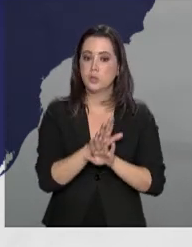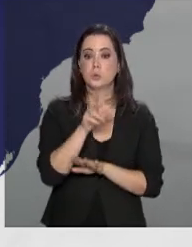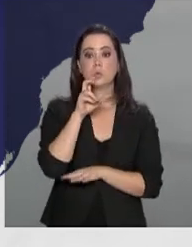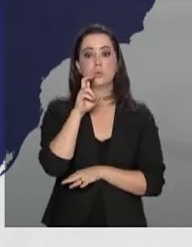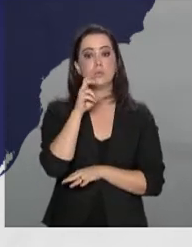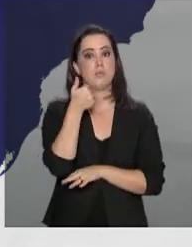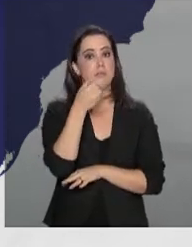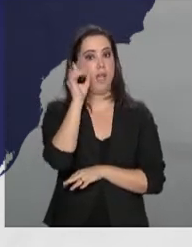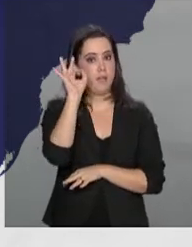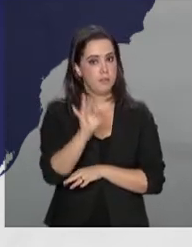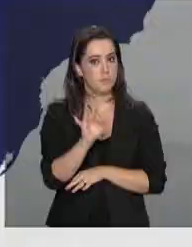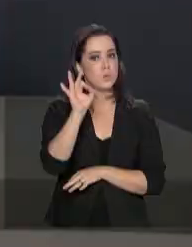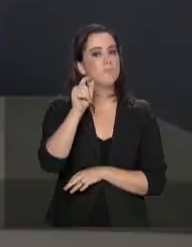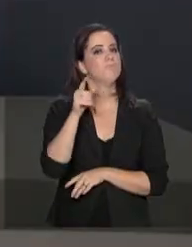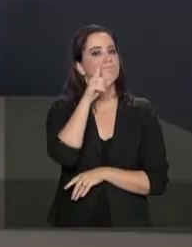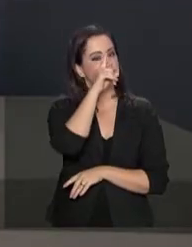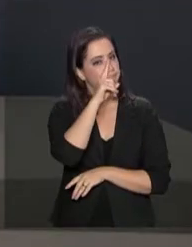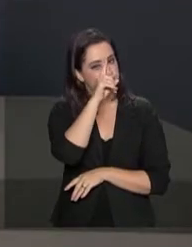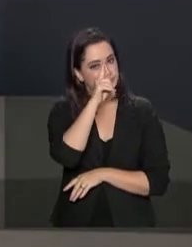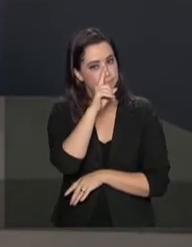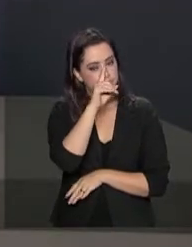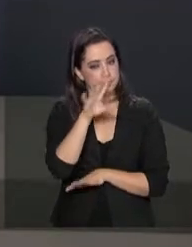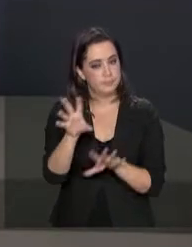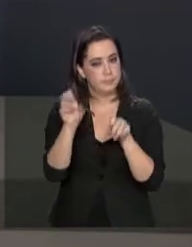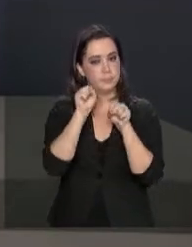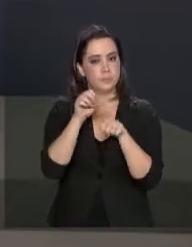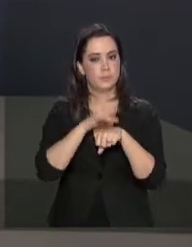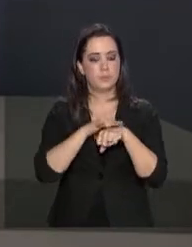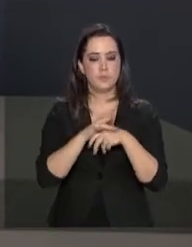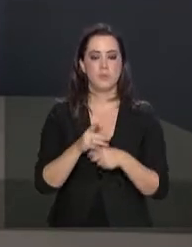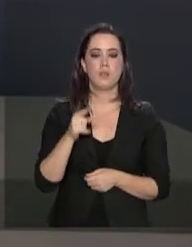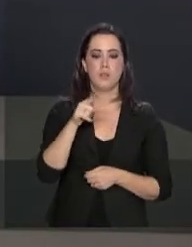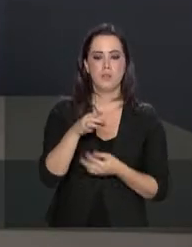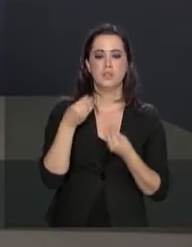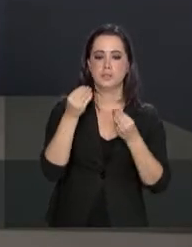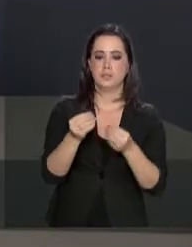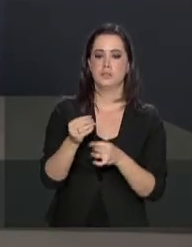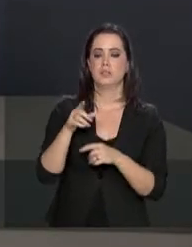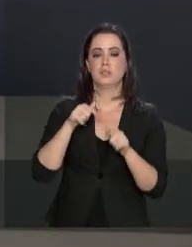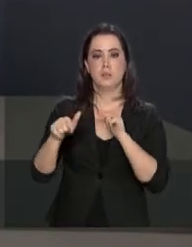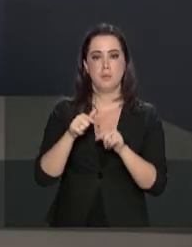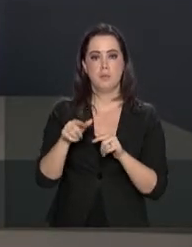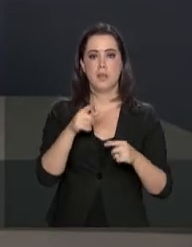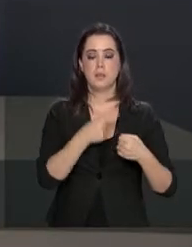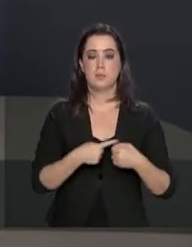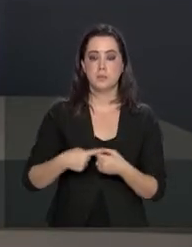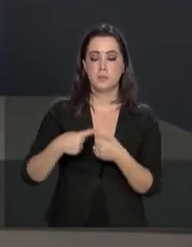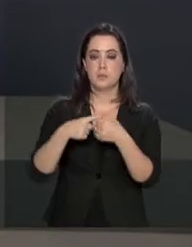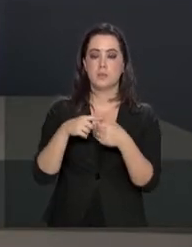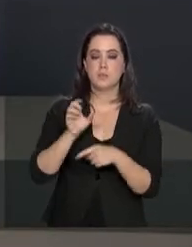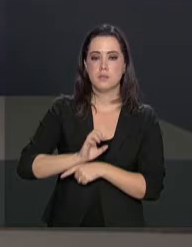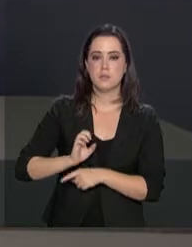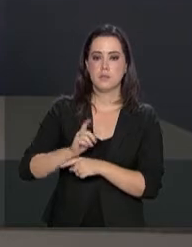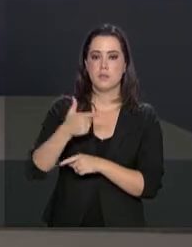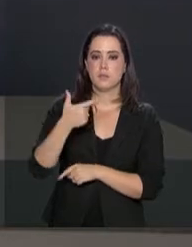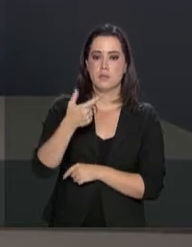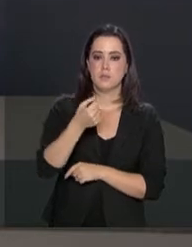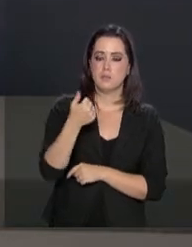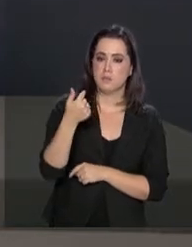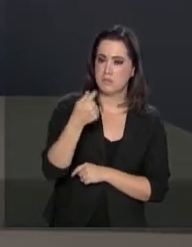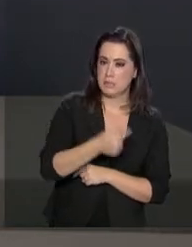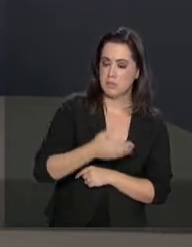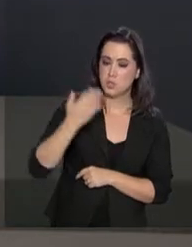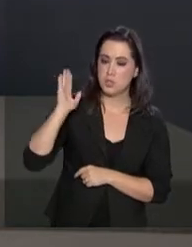de risco. O Ministério da Saúde tem garantido ações nos estados e municípios. Em 2017, foram repassados quase